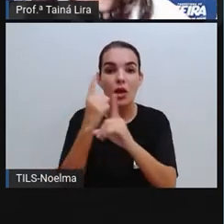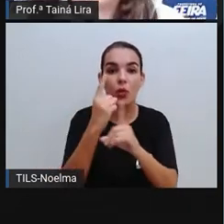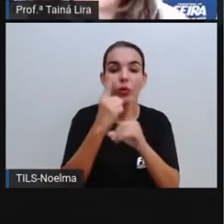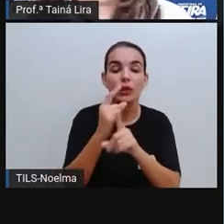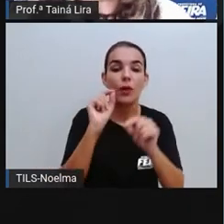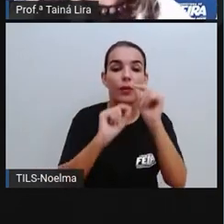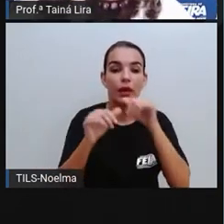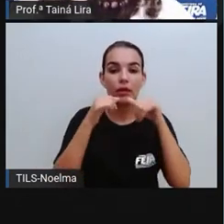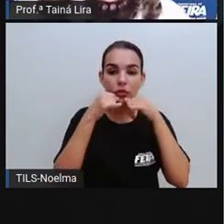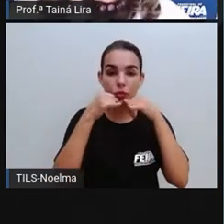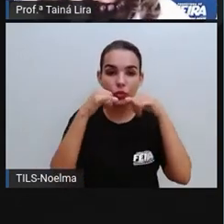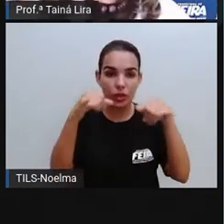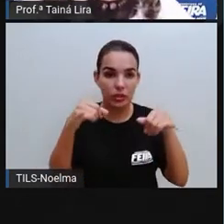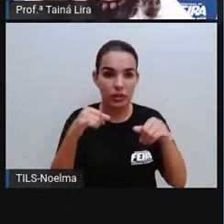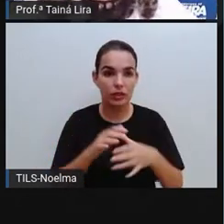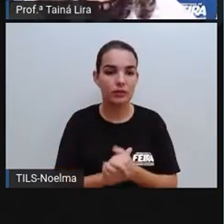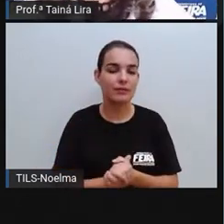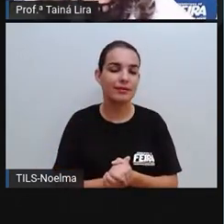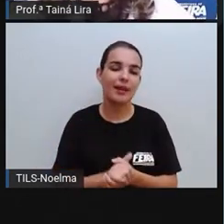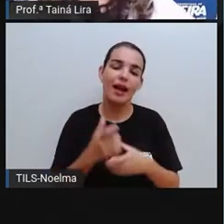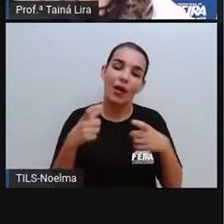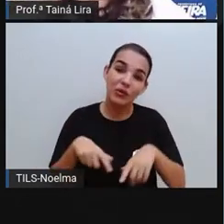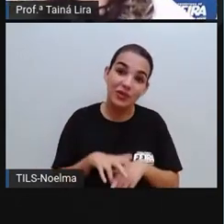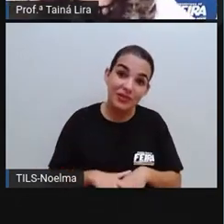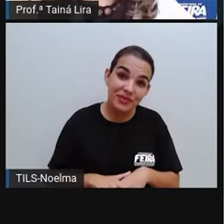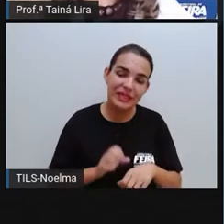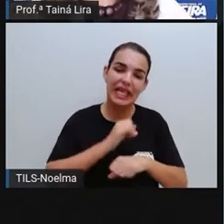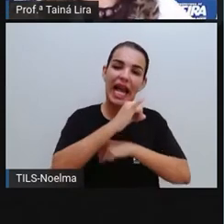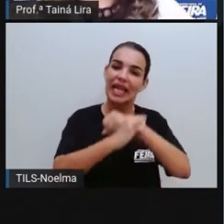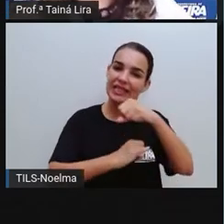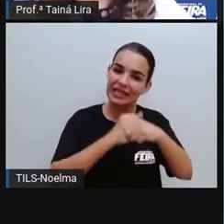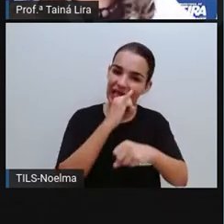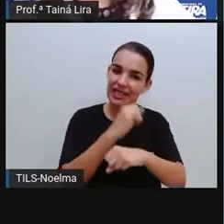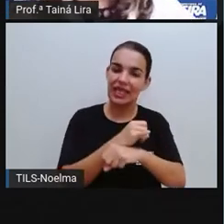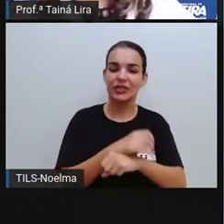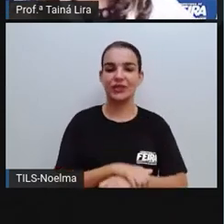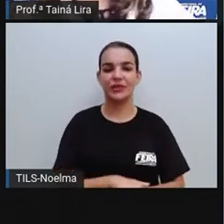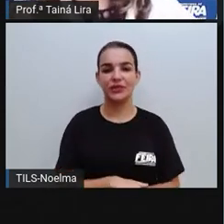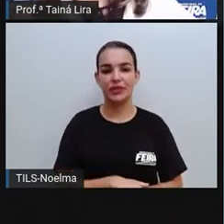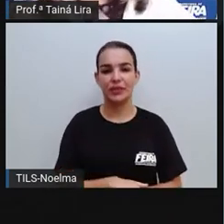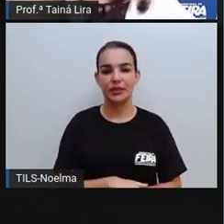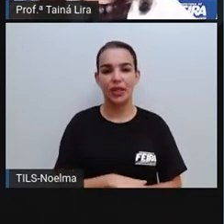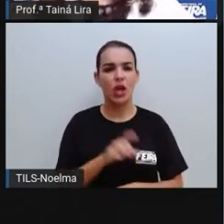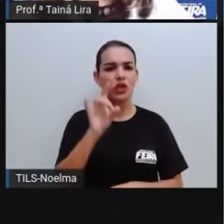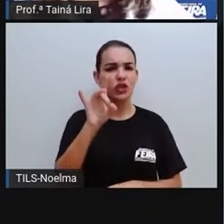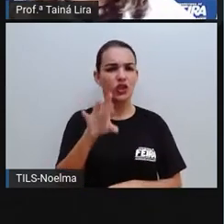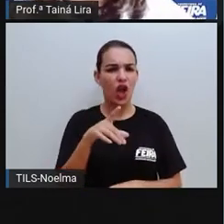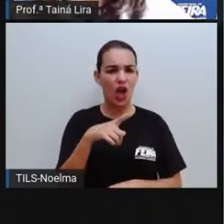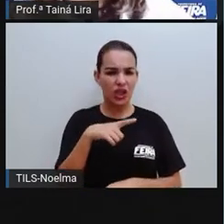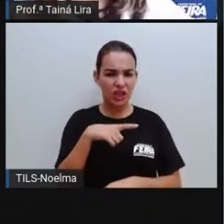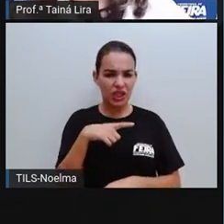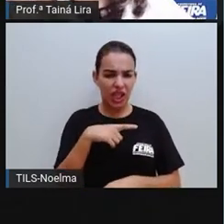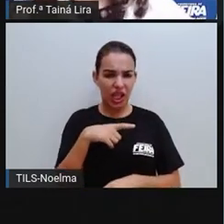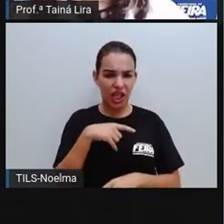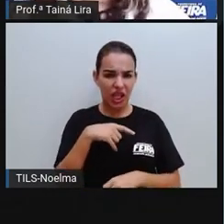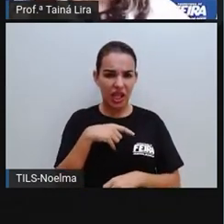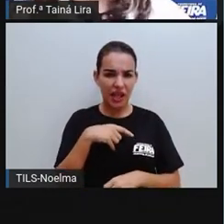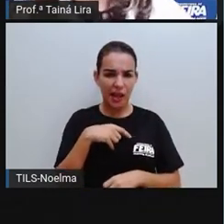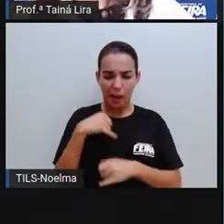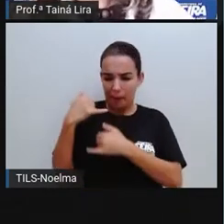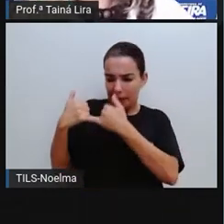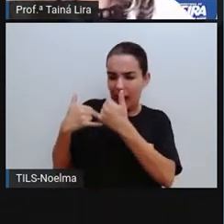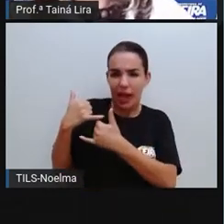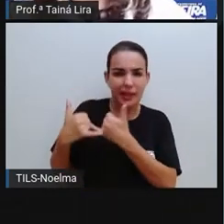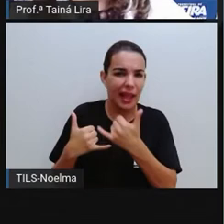notícias, né? Que é a internet. Então, a internet, ela não tem somente aí a função de entreter,